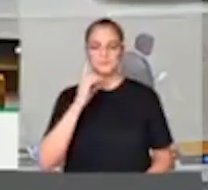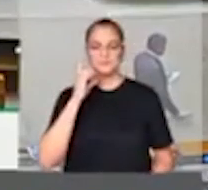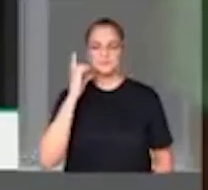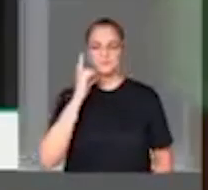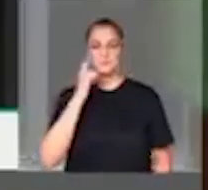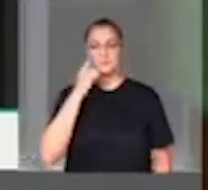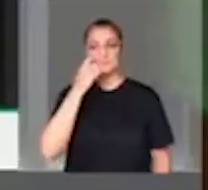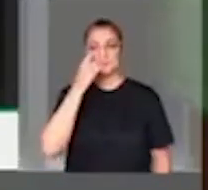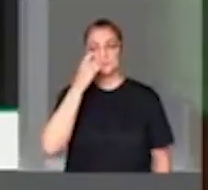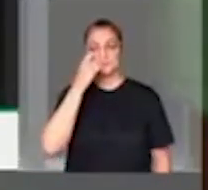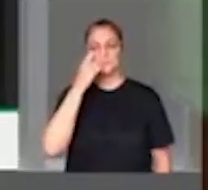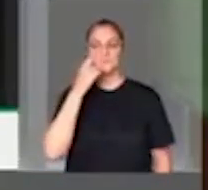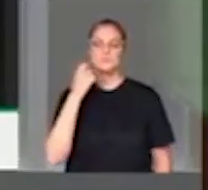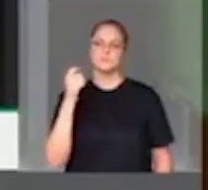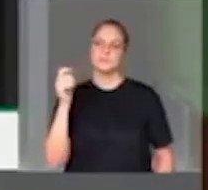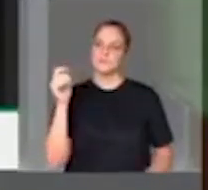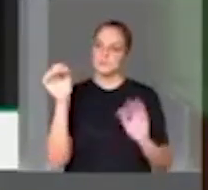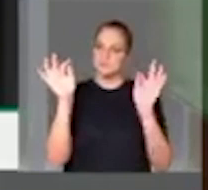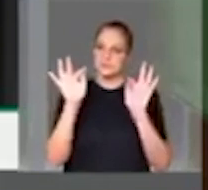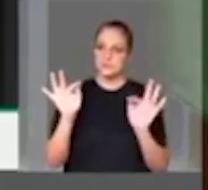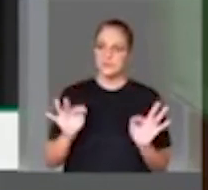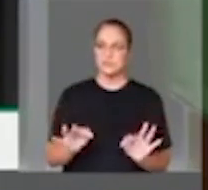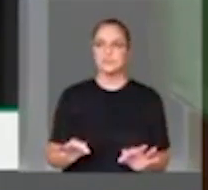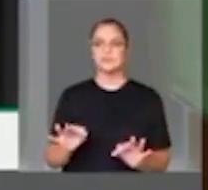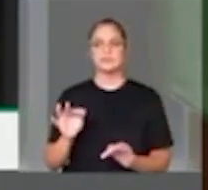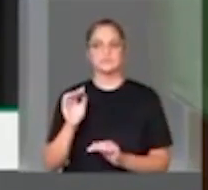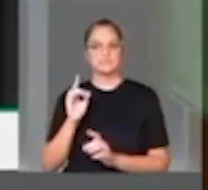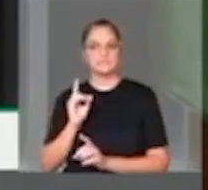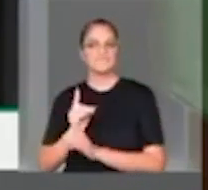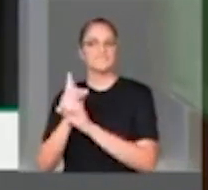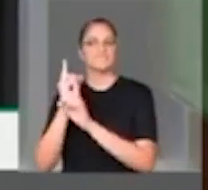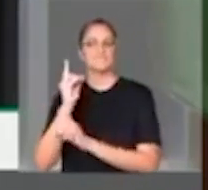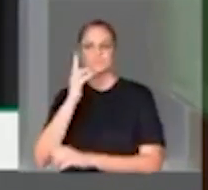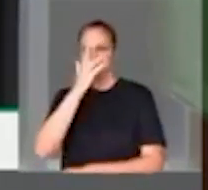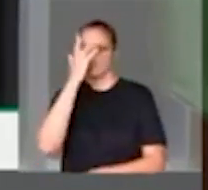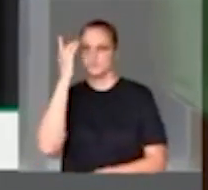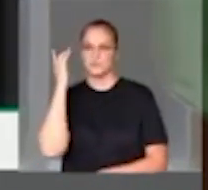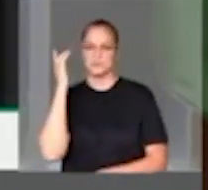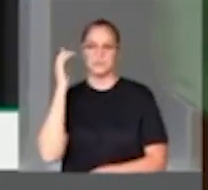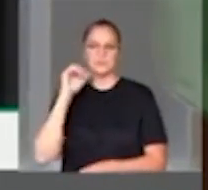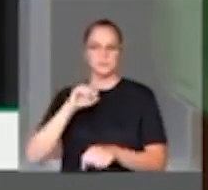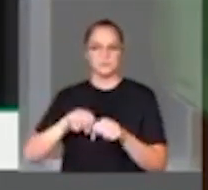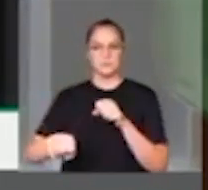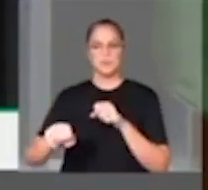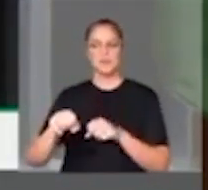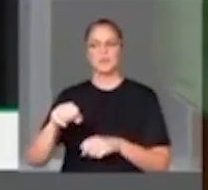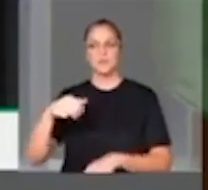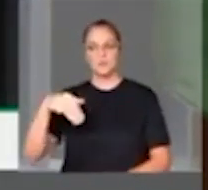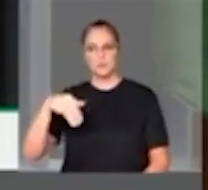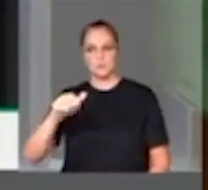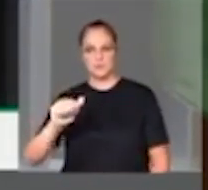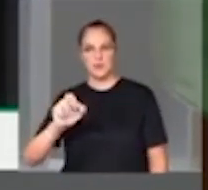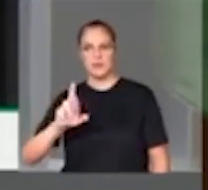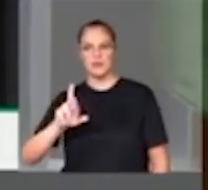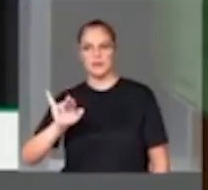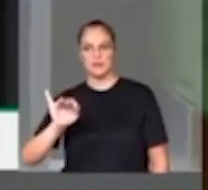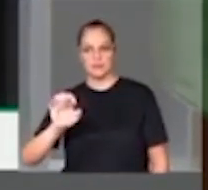Que chegaram nos autores do crime de Marielle, estão presos, mas ainda não basta.